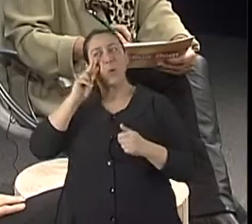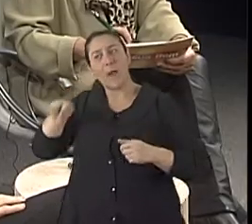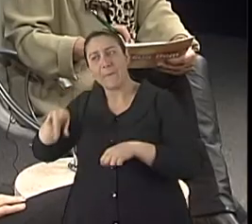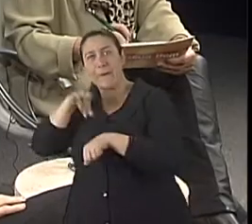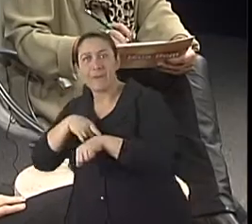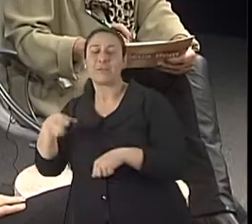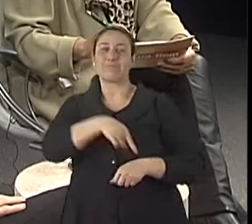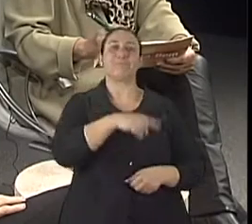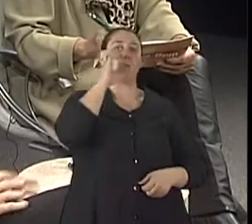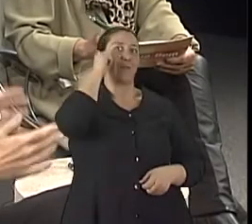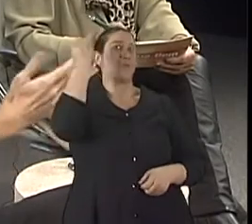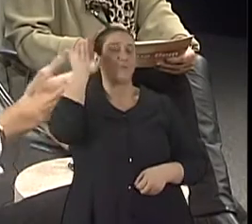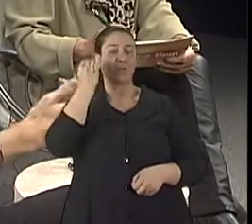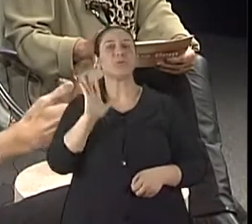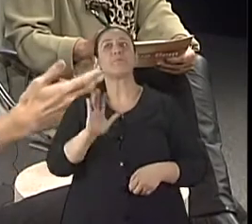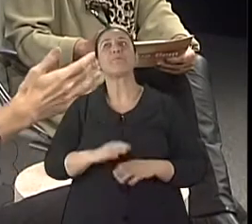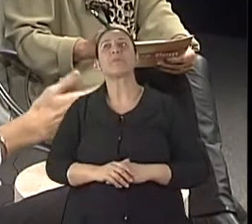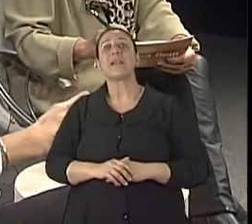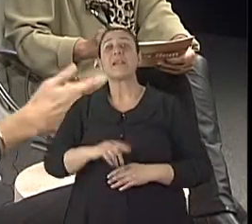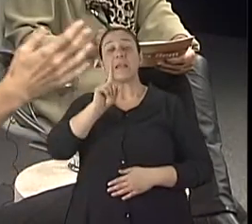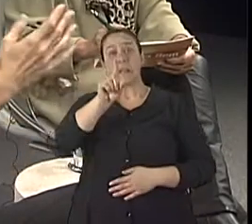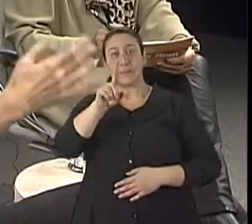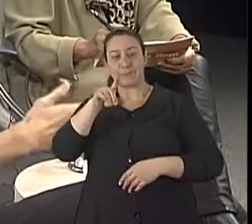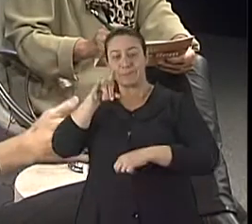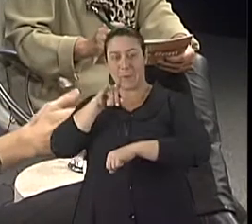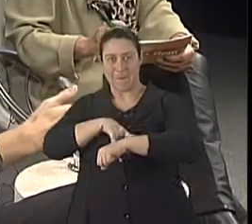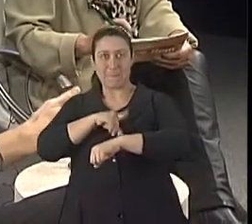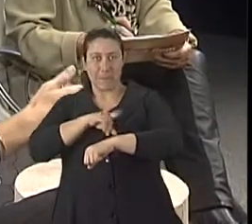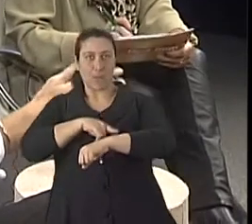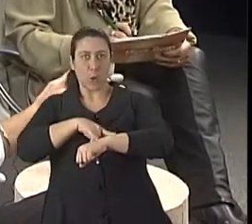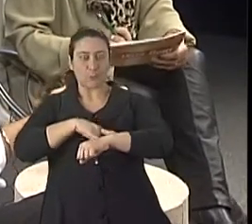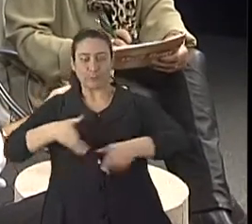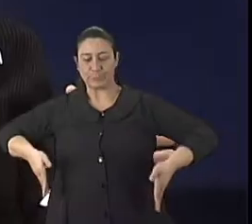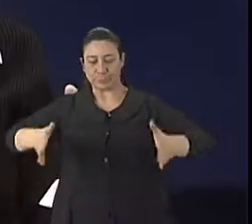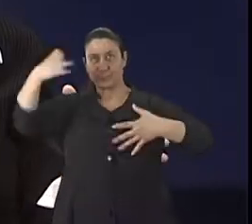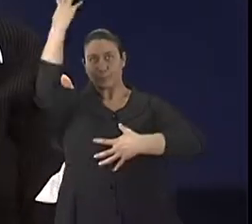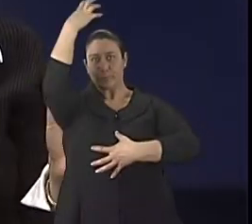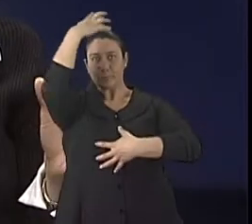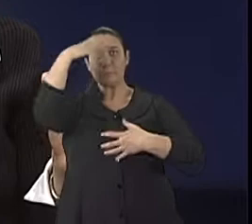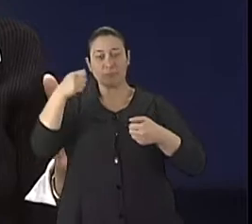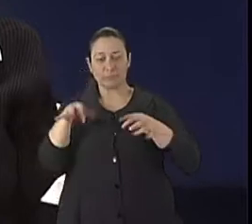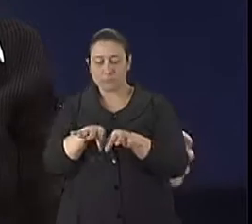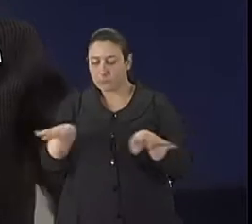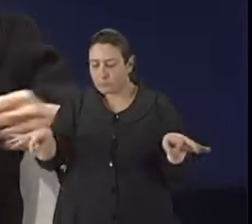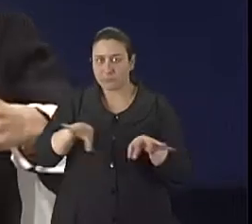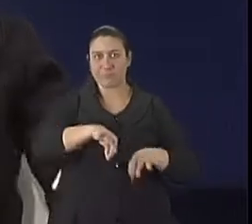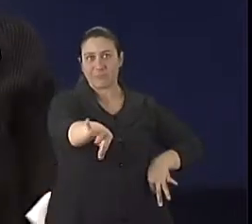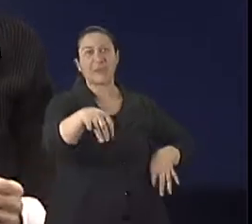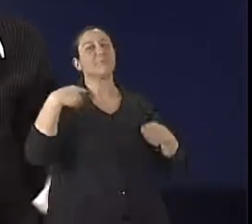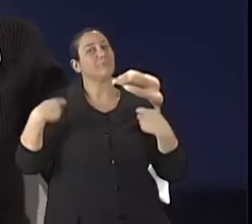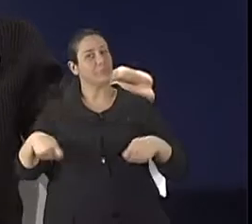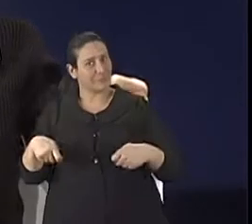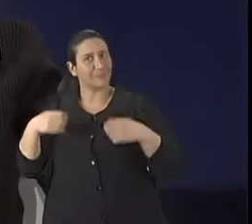um banco? É, o box tem que ter uma largura mínima também, desses 80, 90 centímetros. A gente sempre tem que pensar também que existe